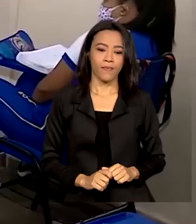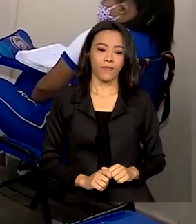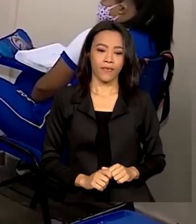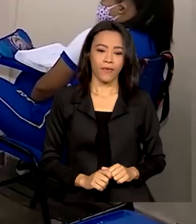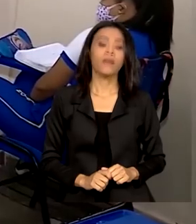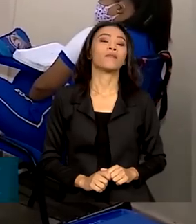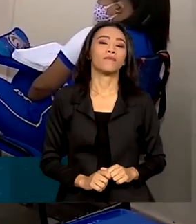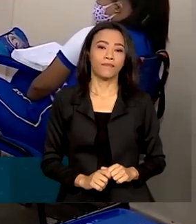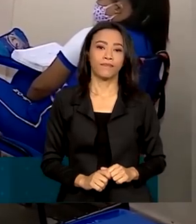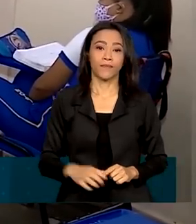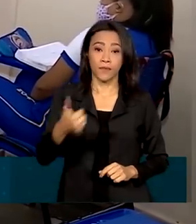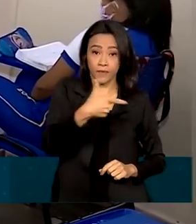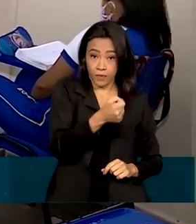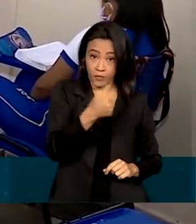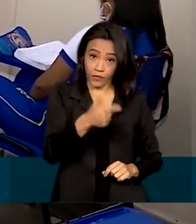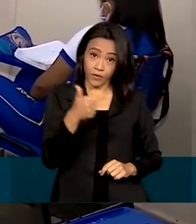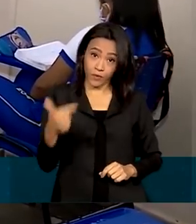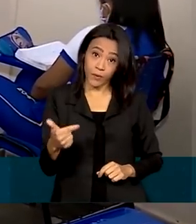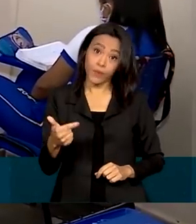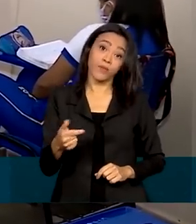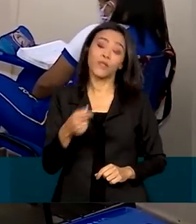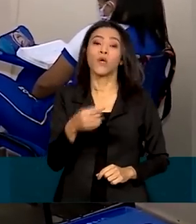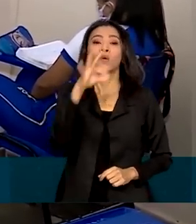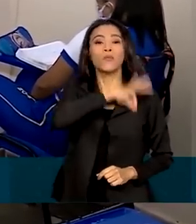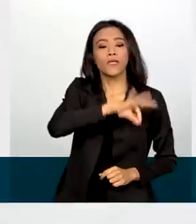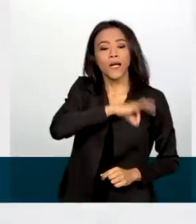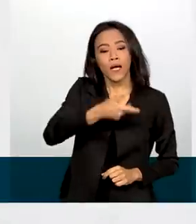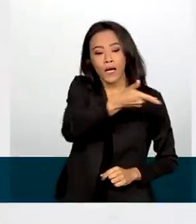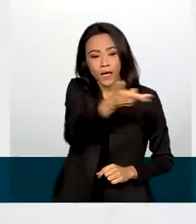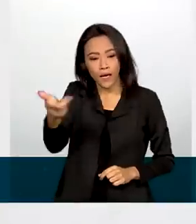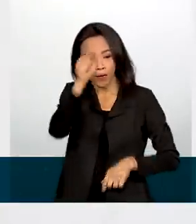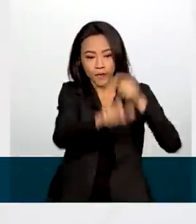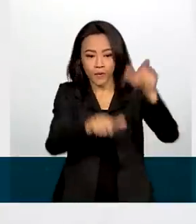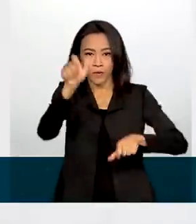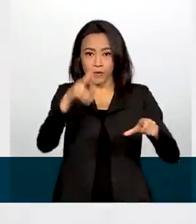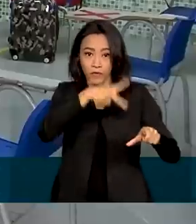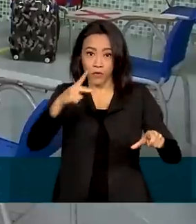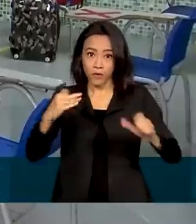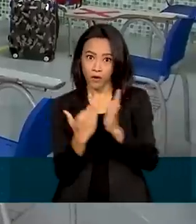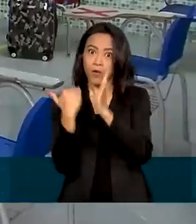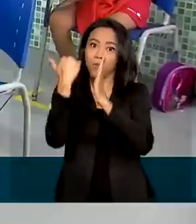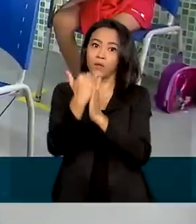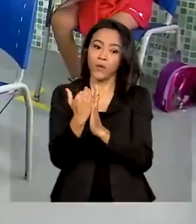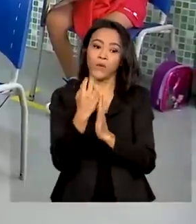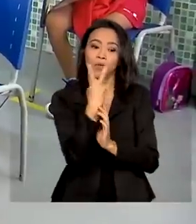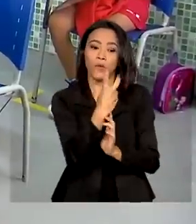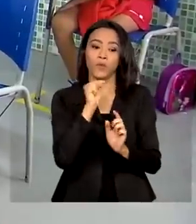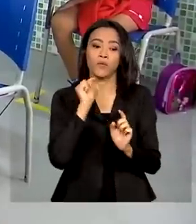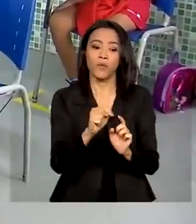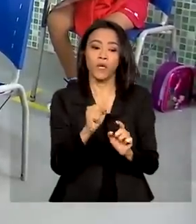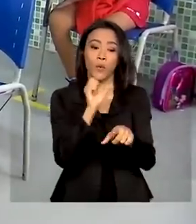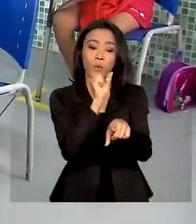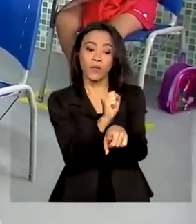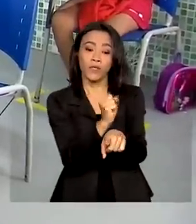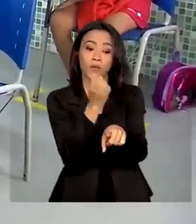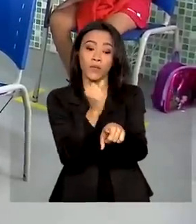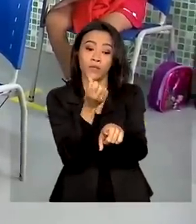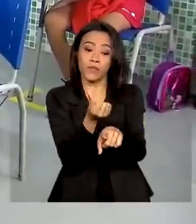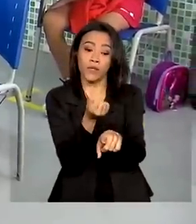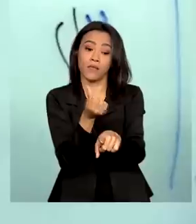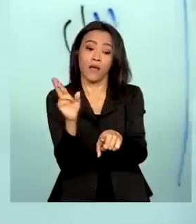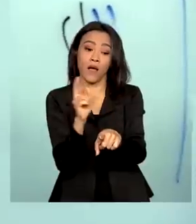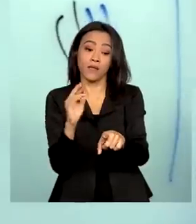Em 2022, o piso salarial dos professores subiu. Passou de R$ 2.886